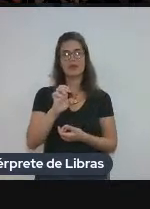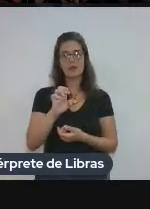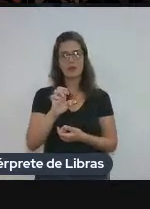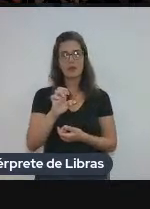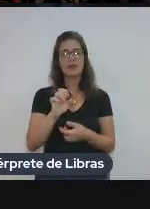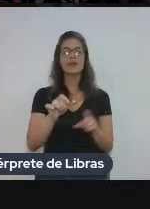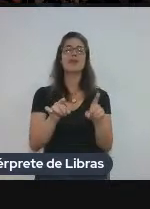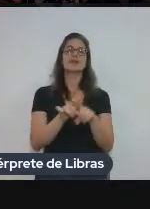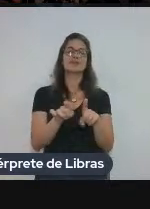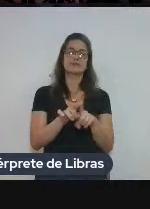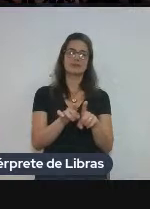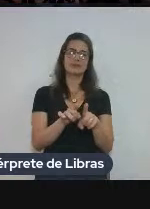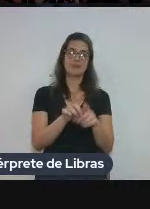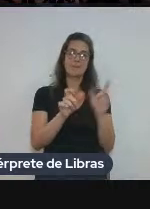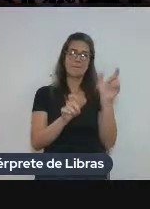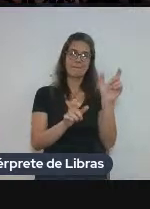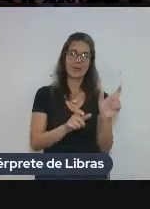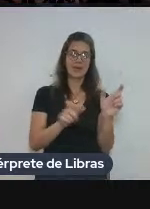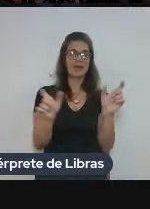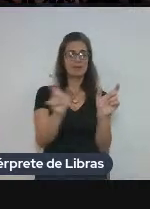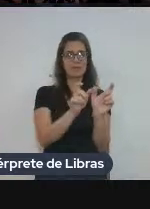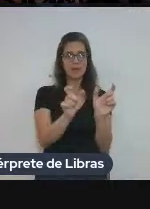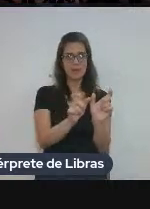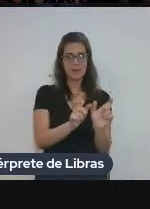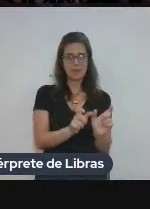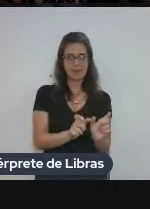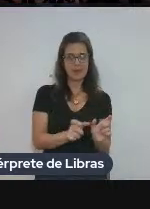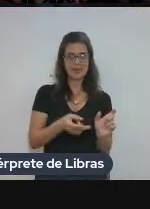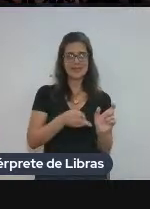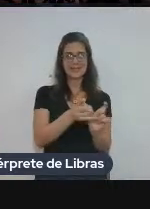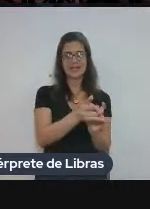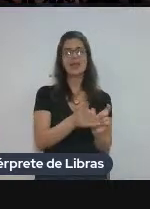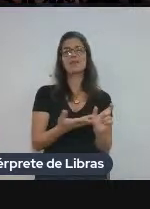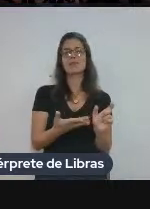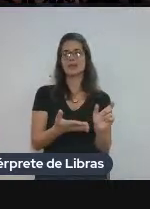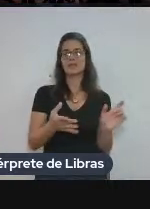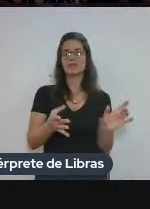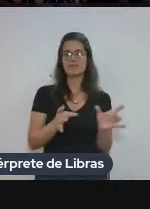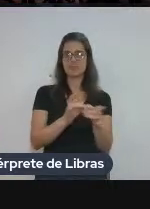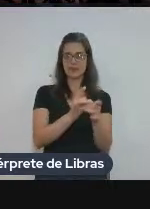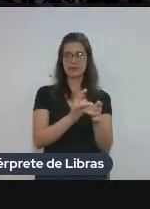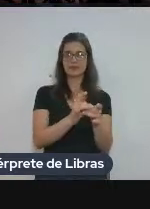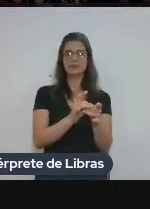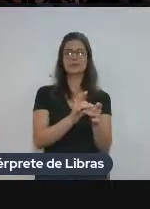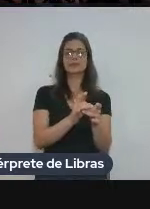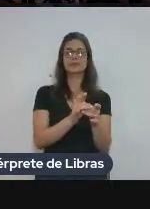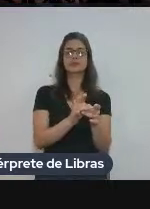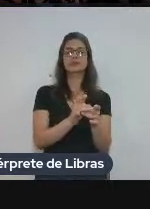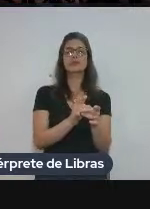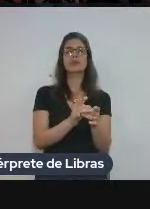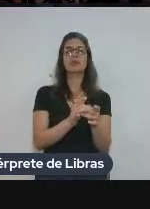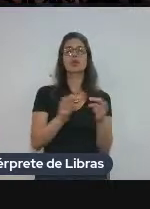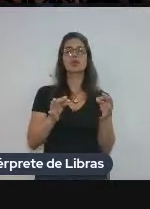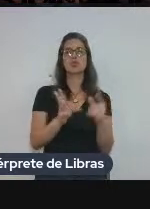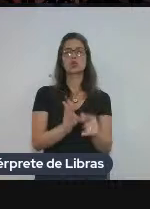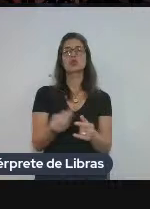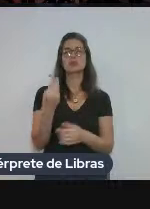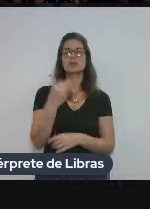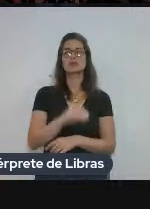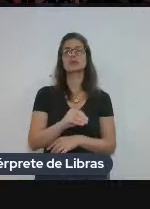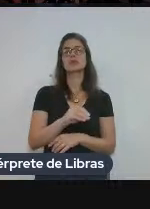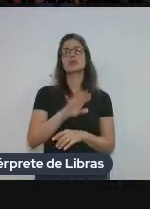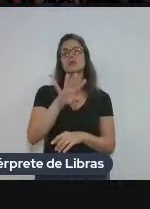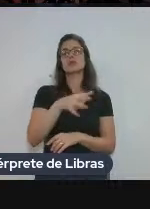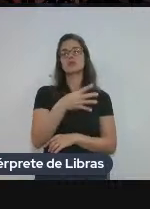palavras que vêm sempre juntas, que ocorrem juntas, amigas, né? Numa ficha terminológica. Pode passar.